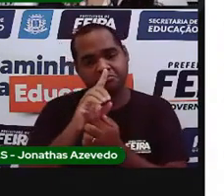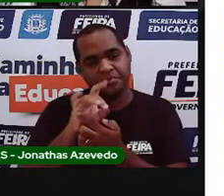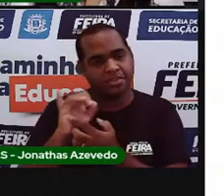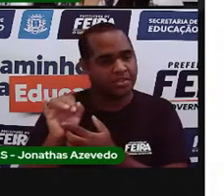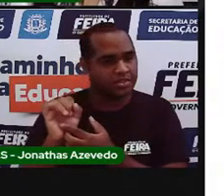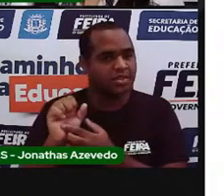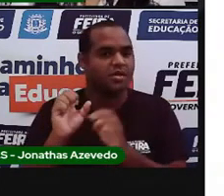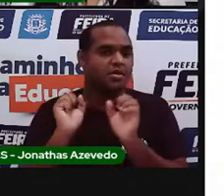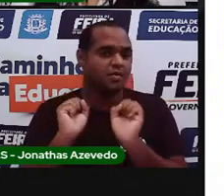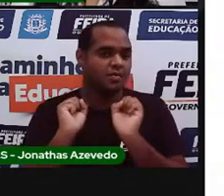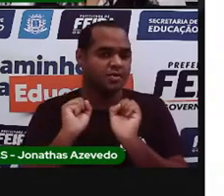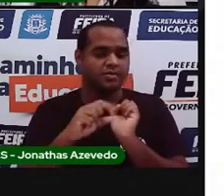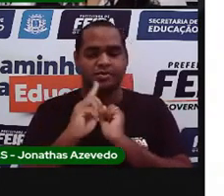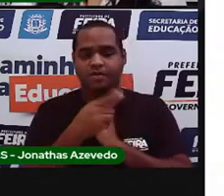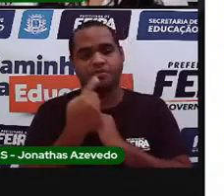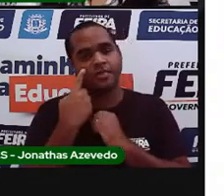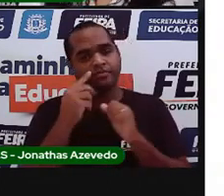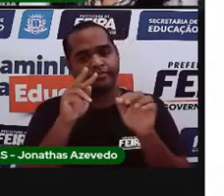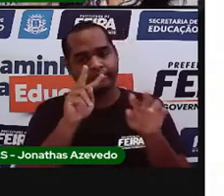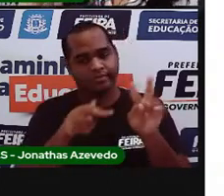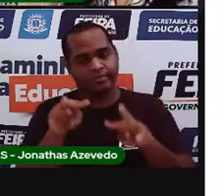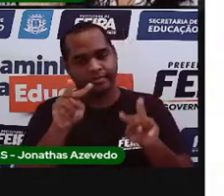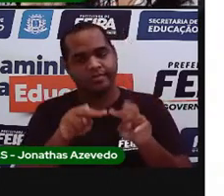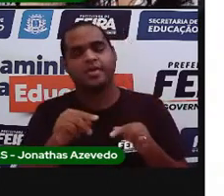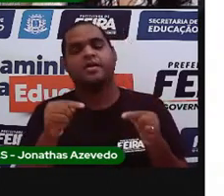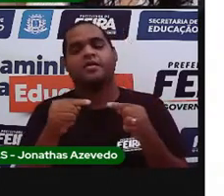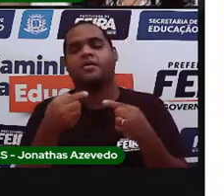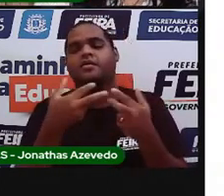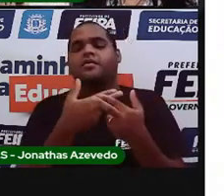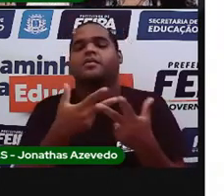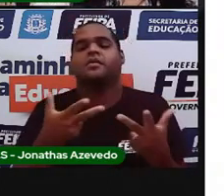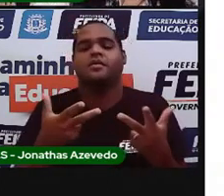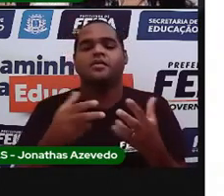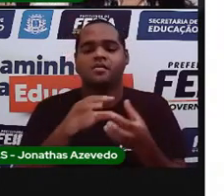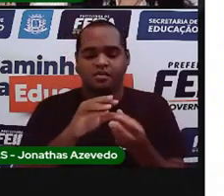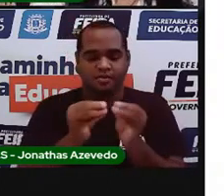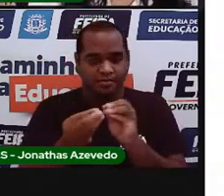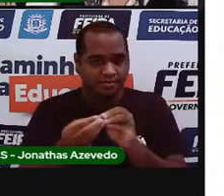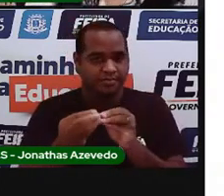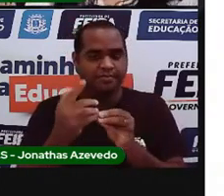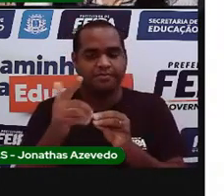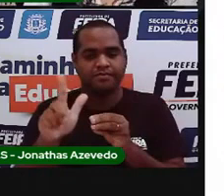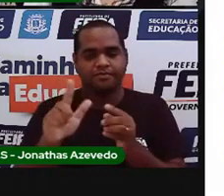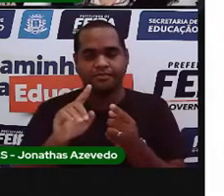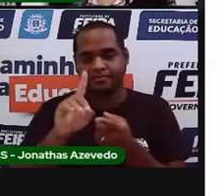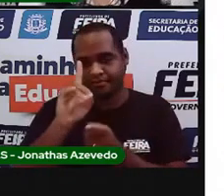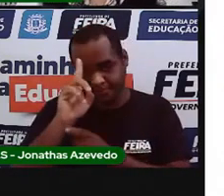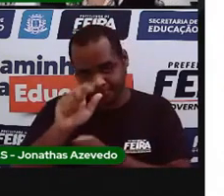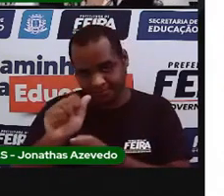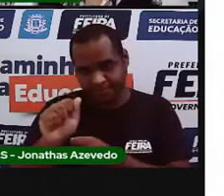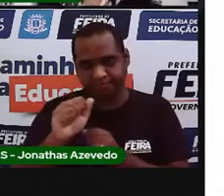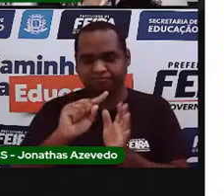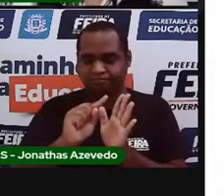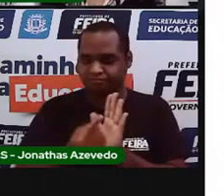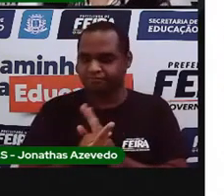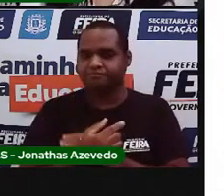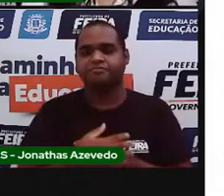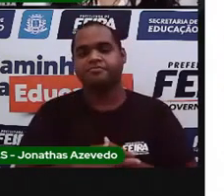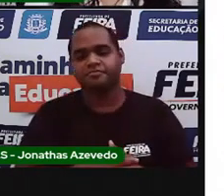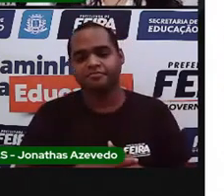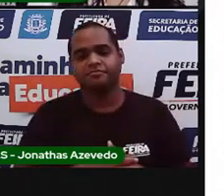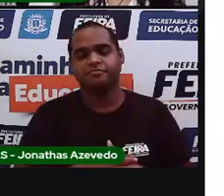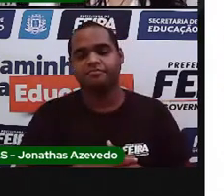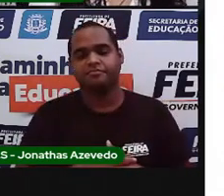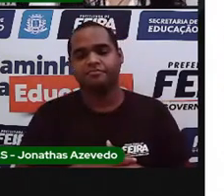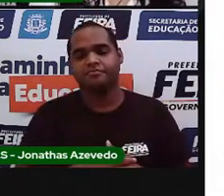E foi o que você viu em bilhete. Depois da data, vírgula. Certo? Nos endereços,